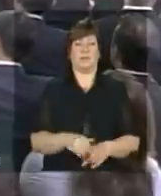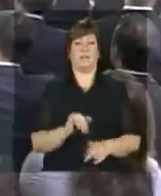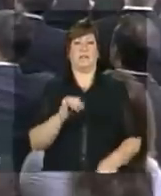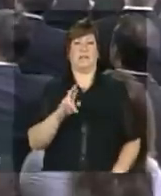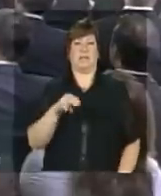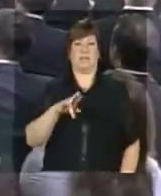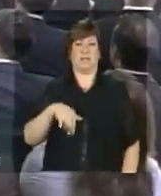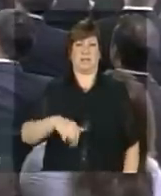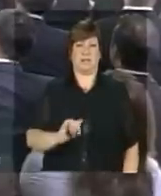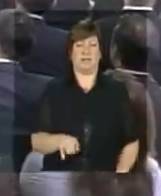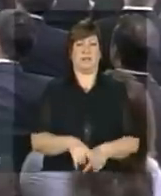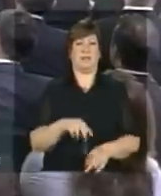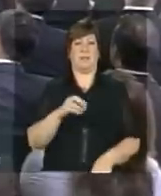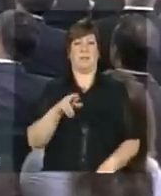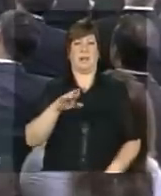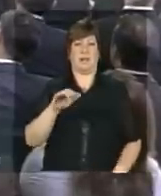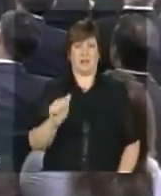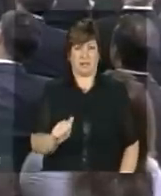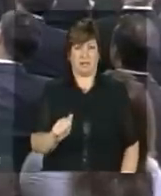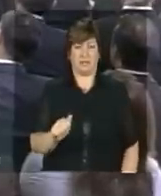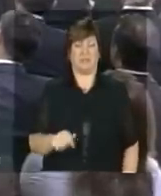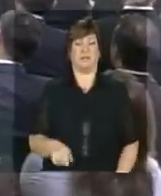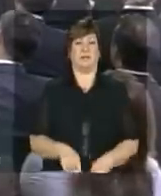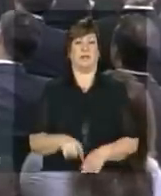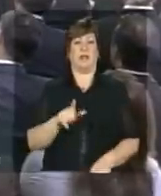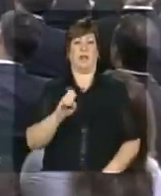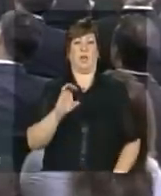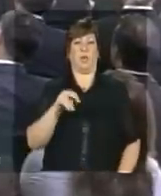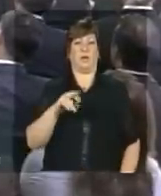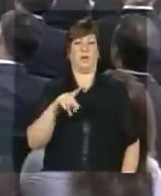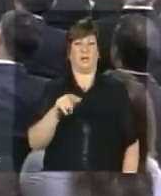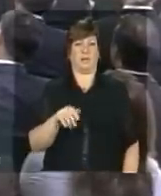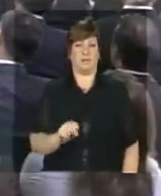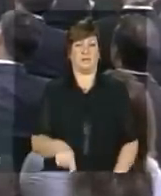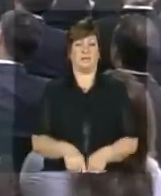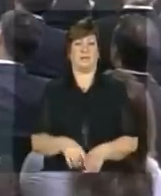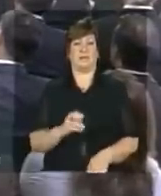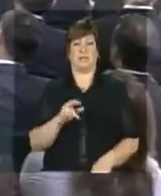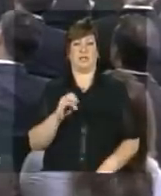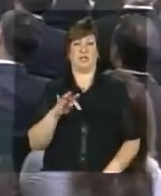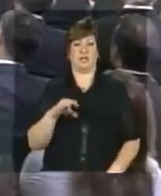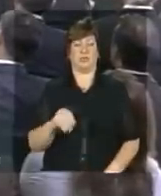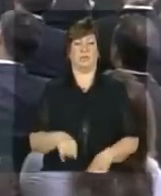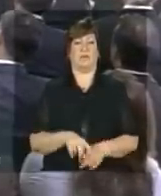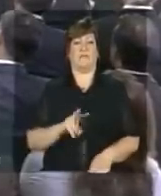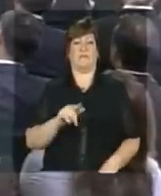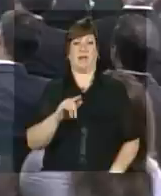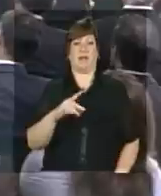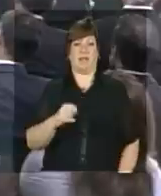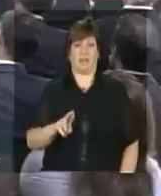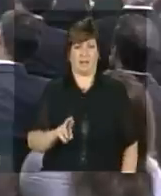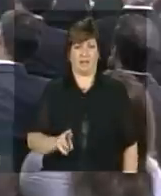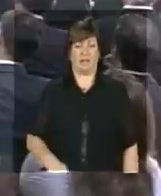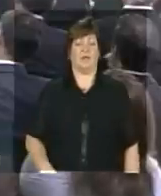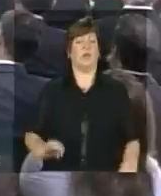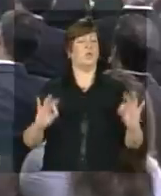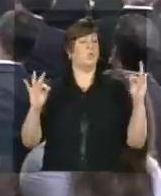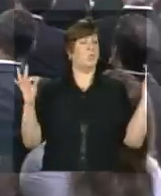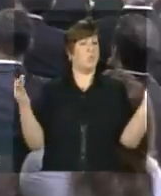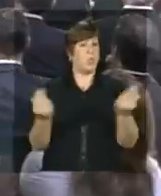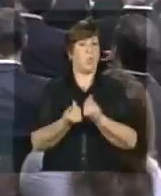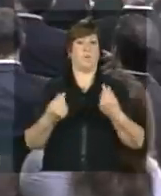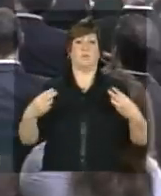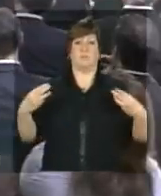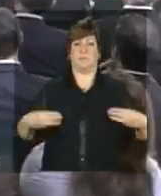Lopes, Maria do Rosário, Leônidas, Cristino, Wagner Bittencourt. A todos